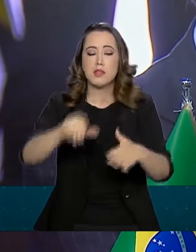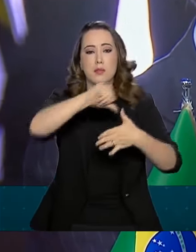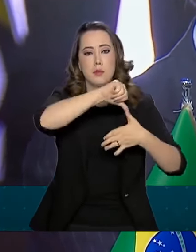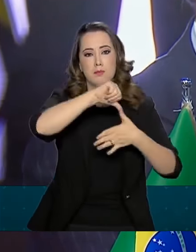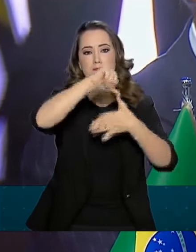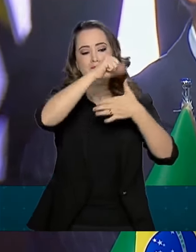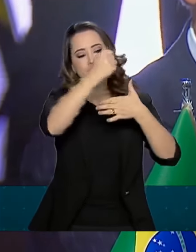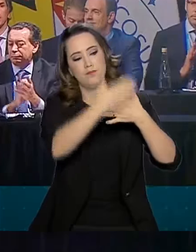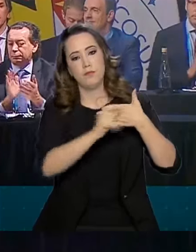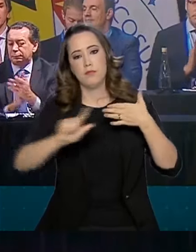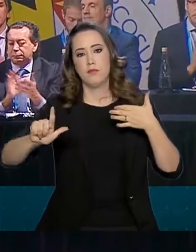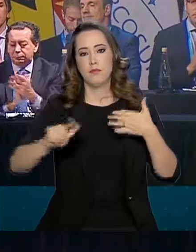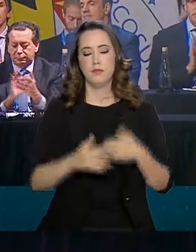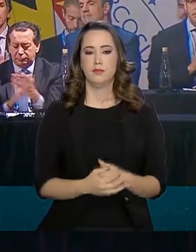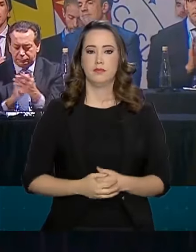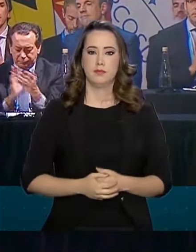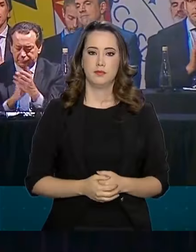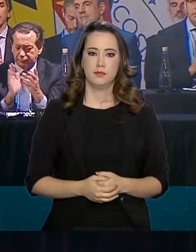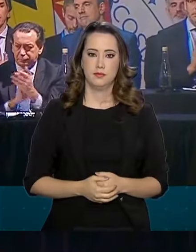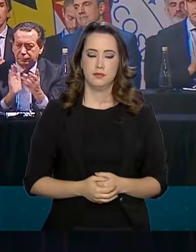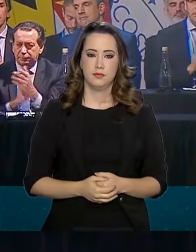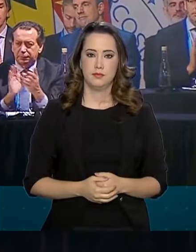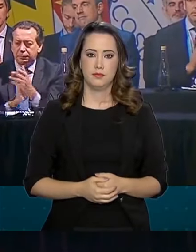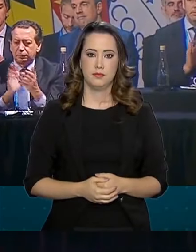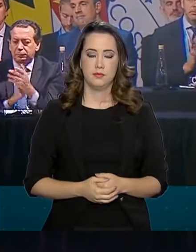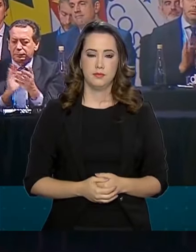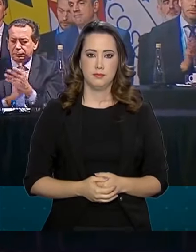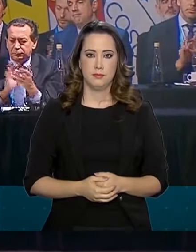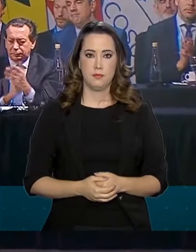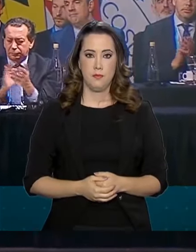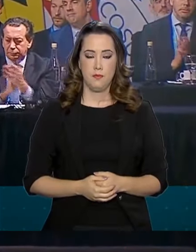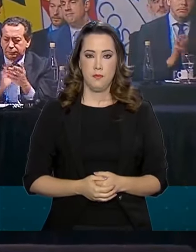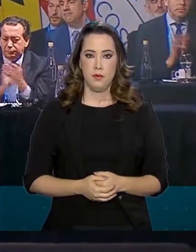América do Sul. Aplausos